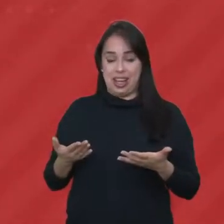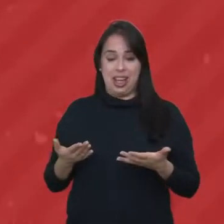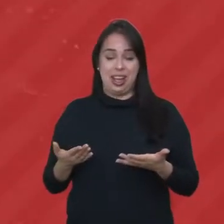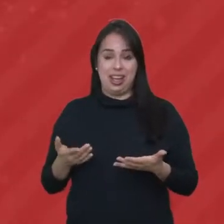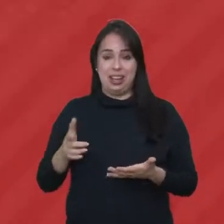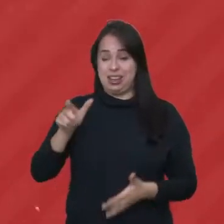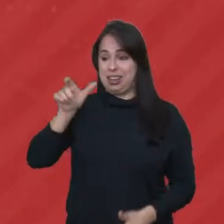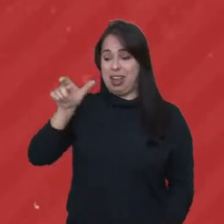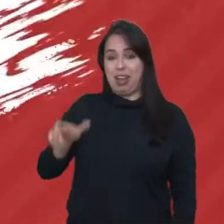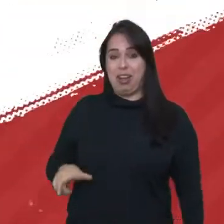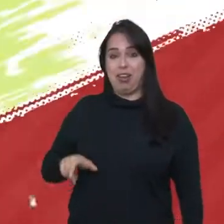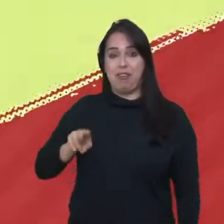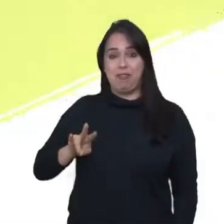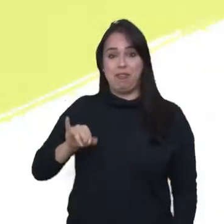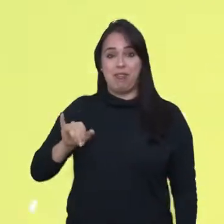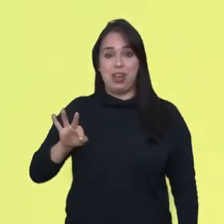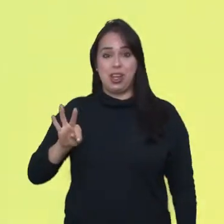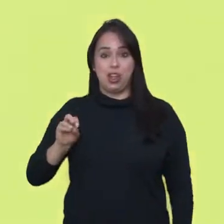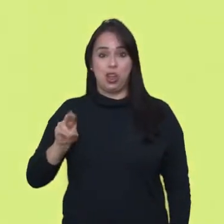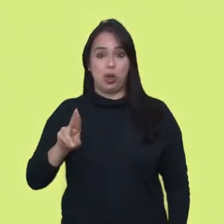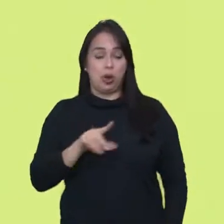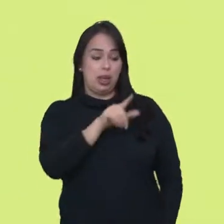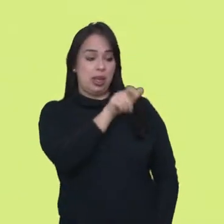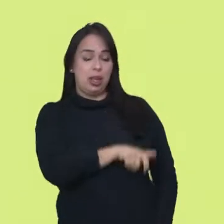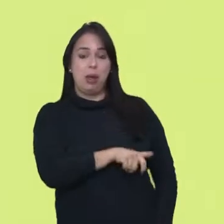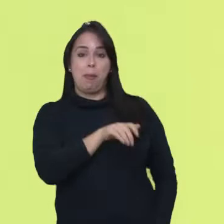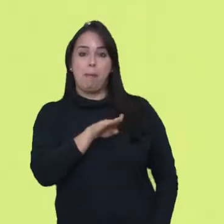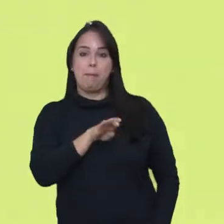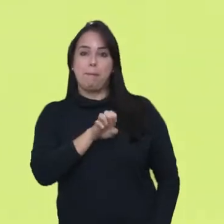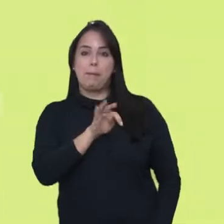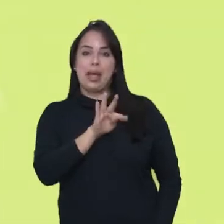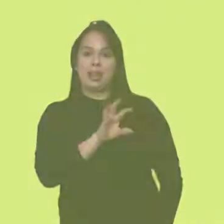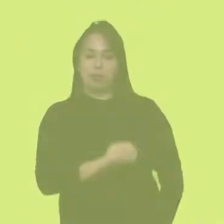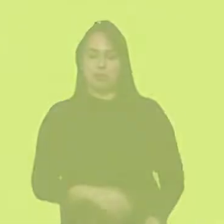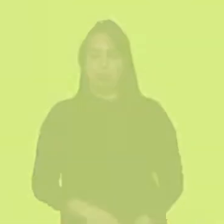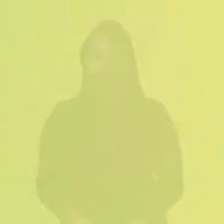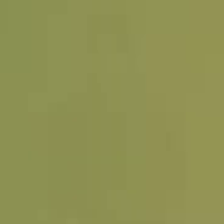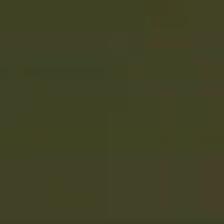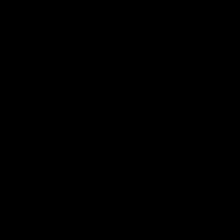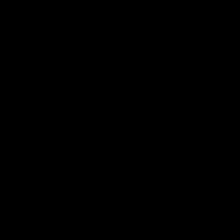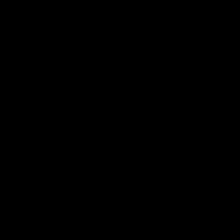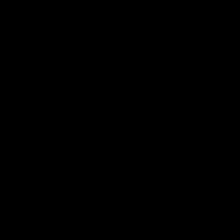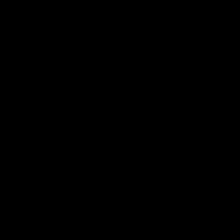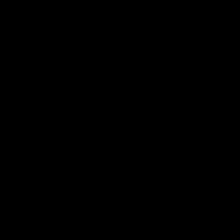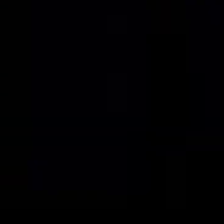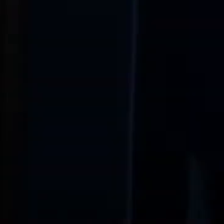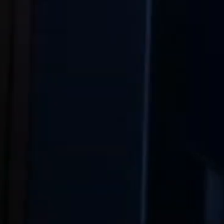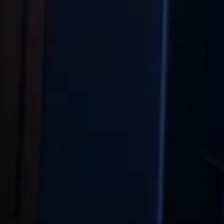faz a conexão com a gente hoje é o Vitor Prado e o Beto Oliver.